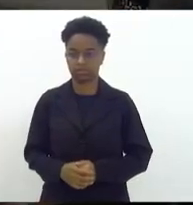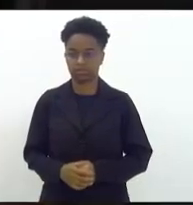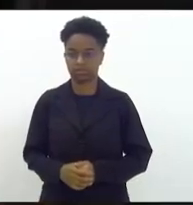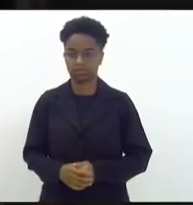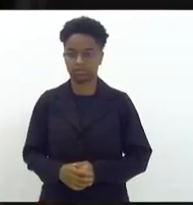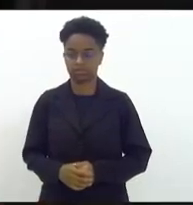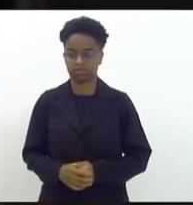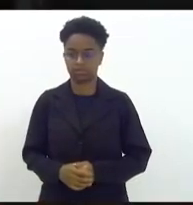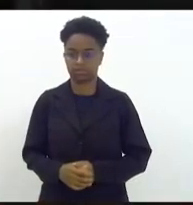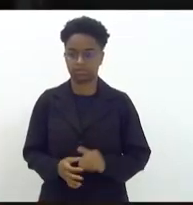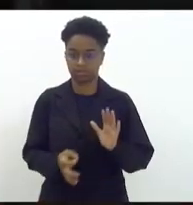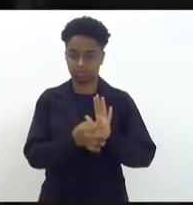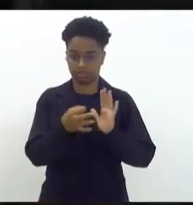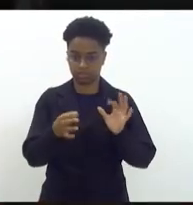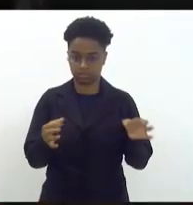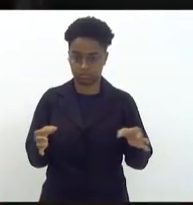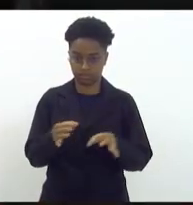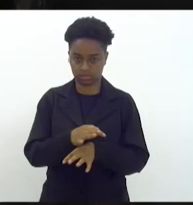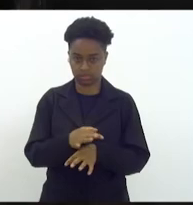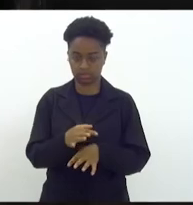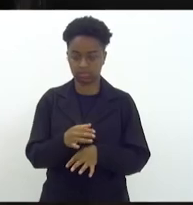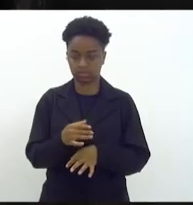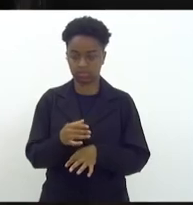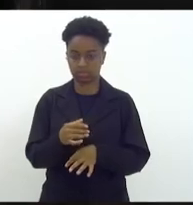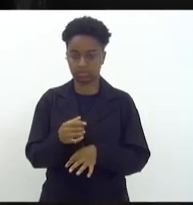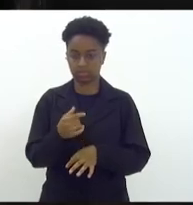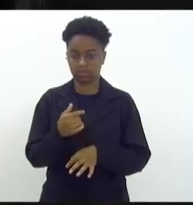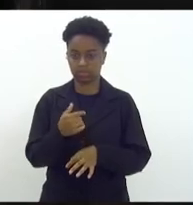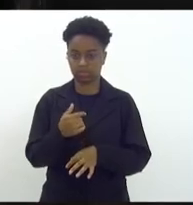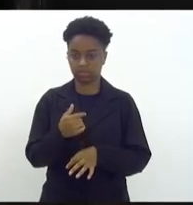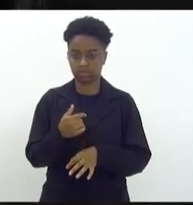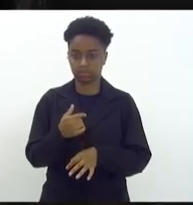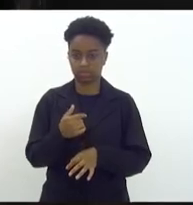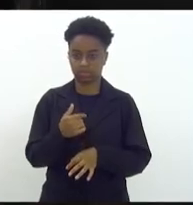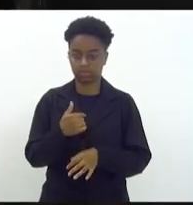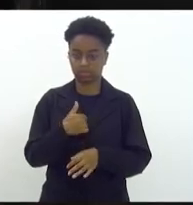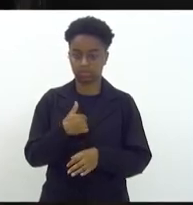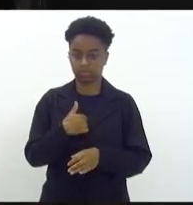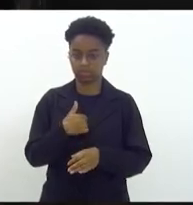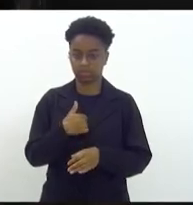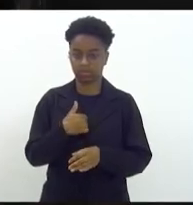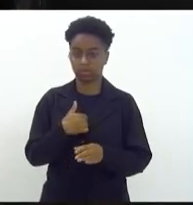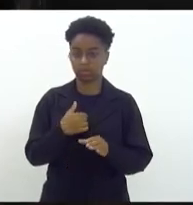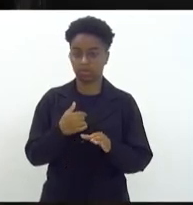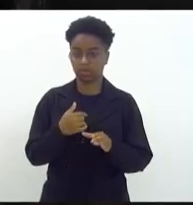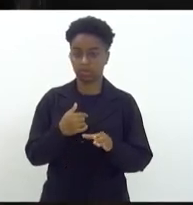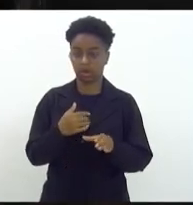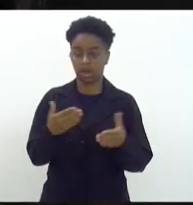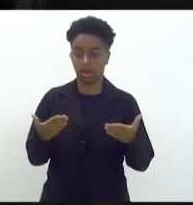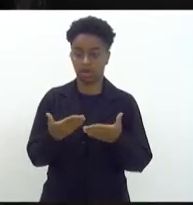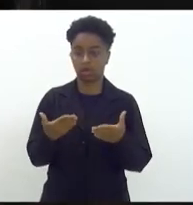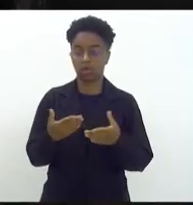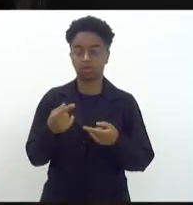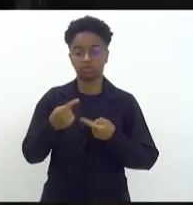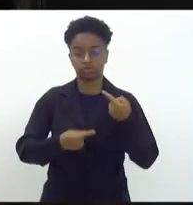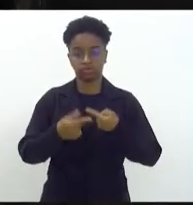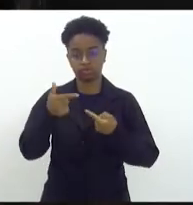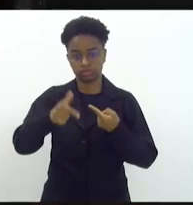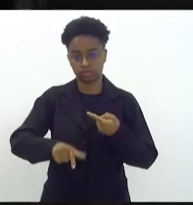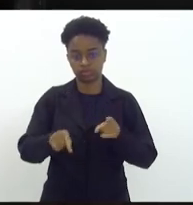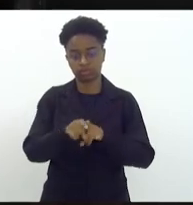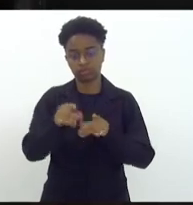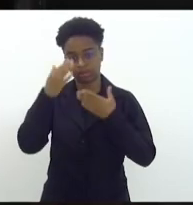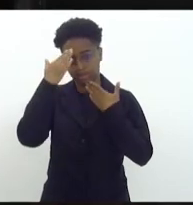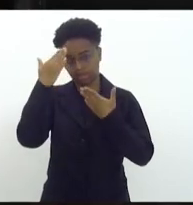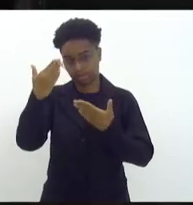Com o parecer emitido, retorna, com o parecer da comissão de educação, retorna às discussões, agradecendo